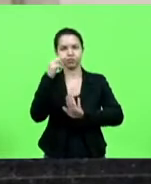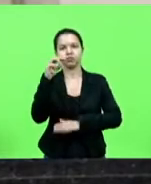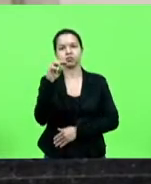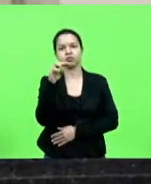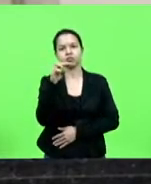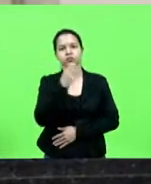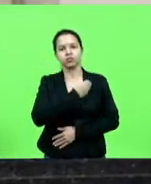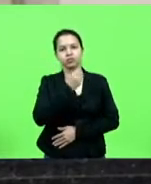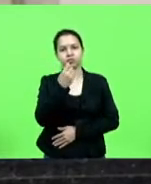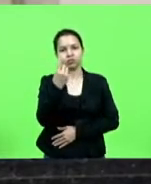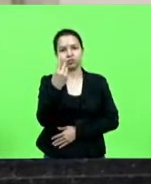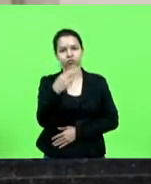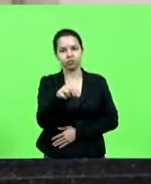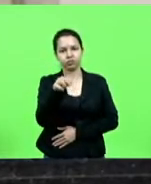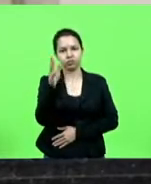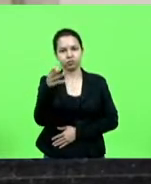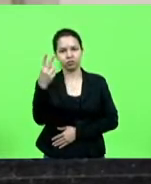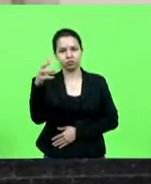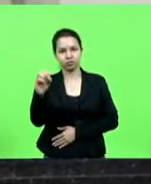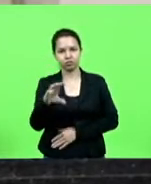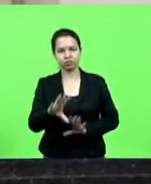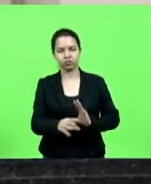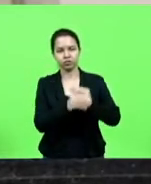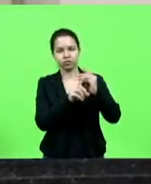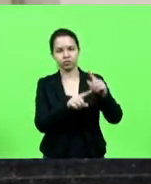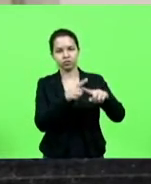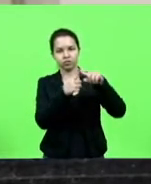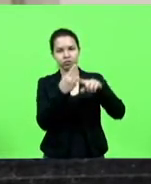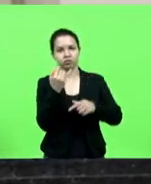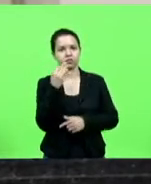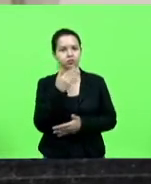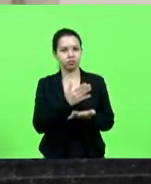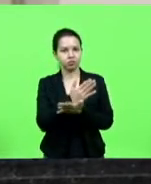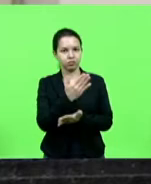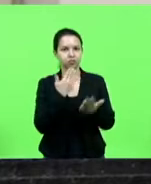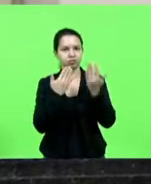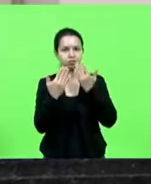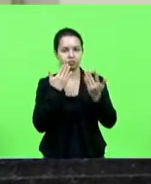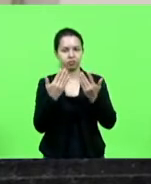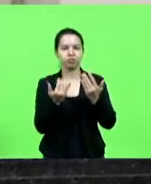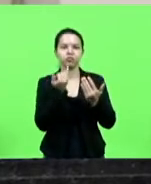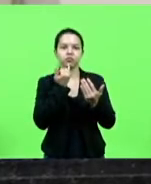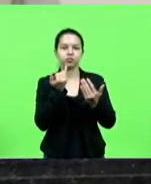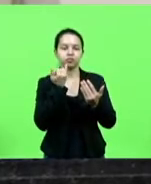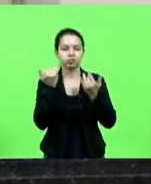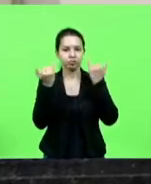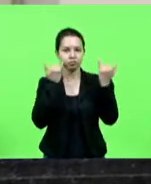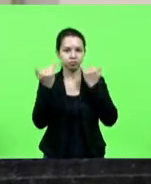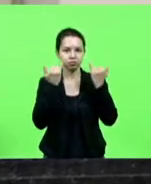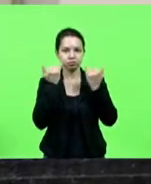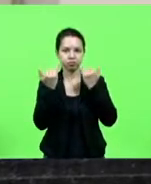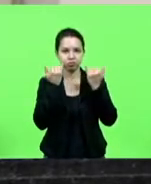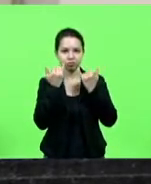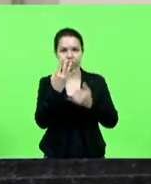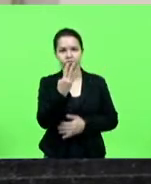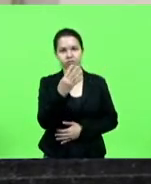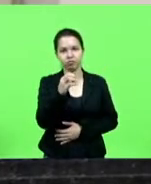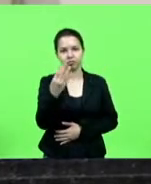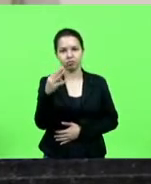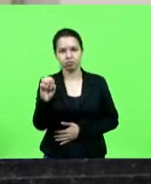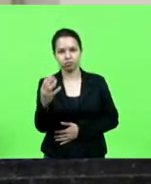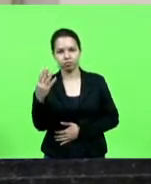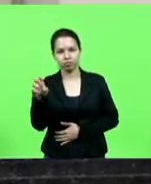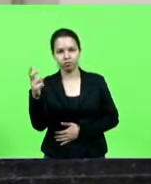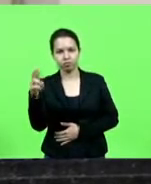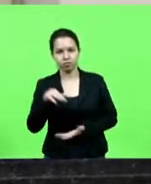emenda aditiva. Foram aprovados os pedidos de informação 440, 445, barra 2021. As moções